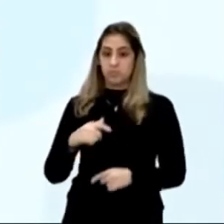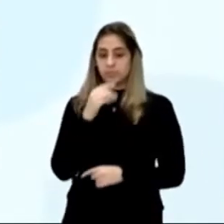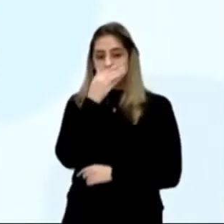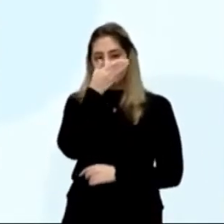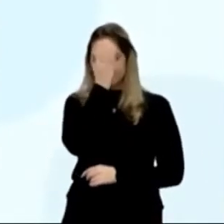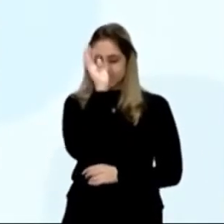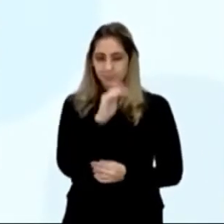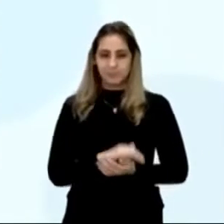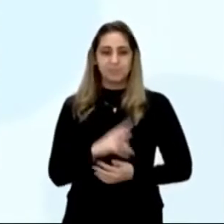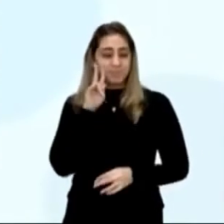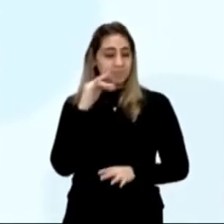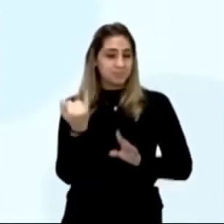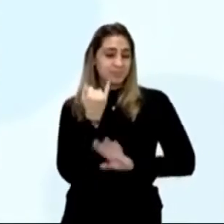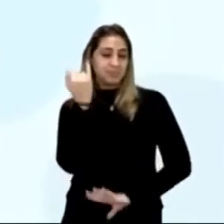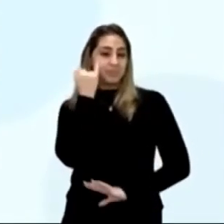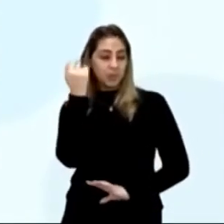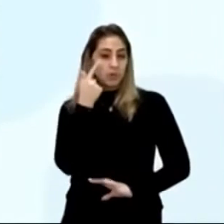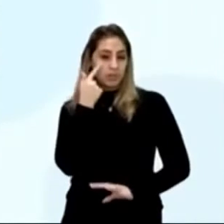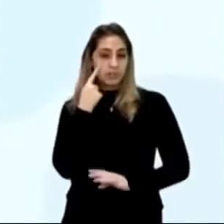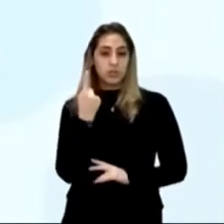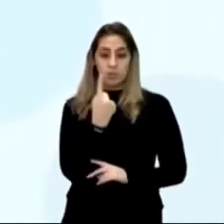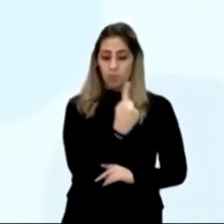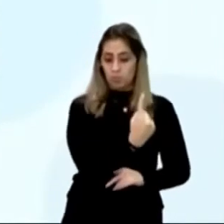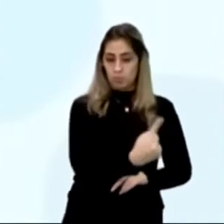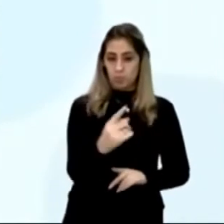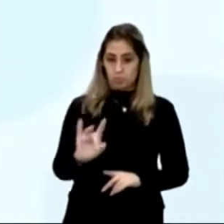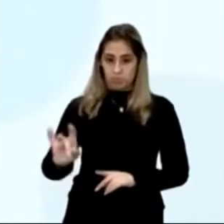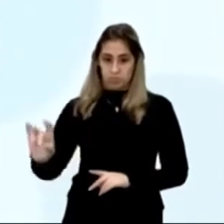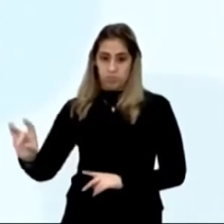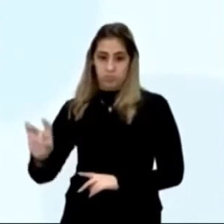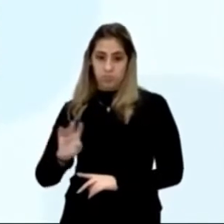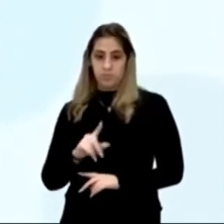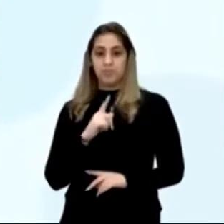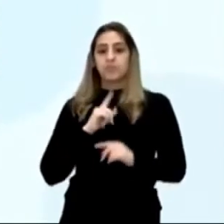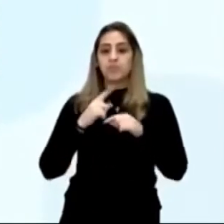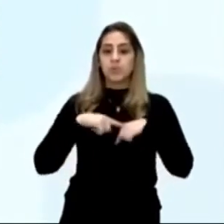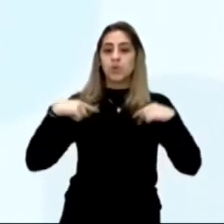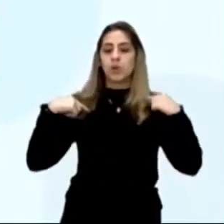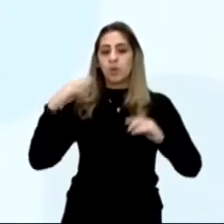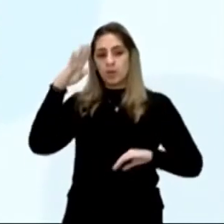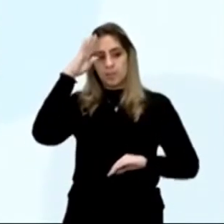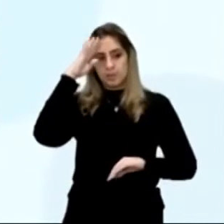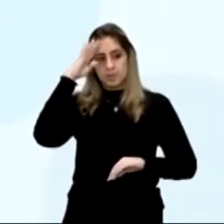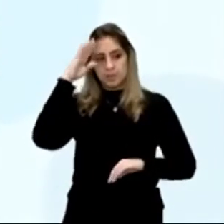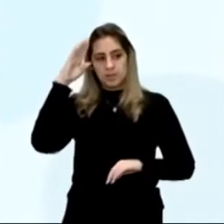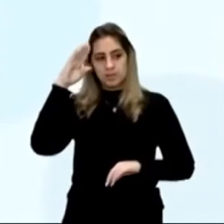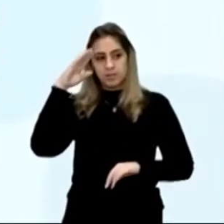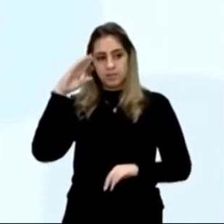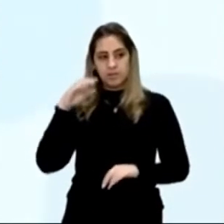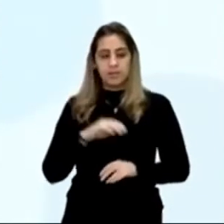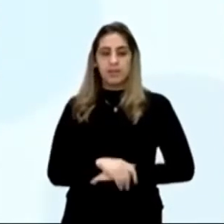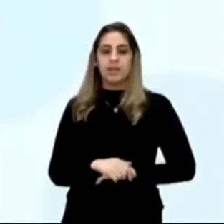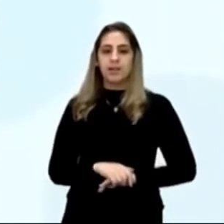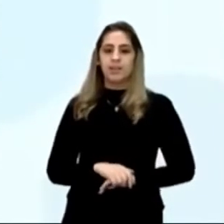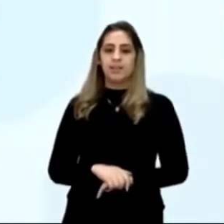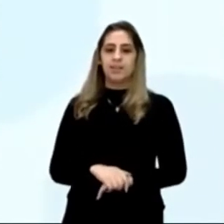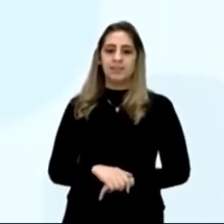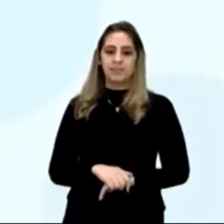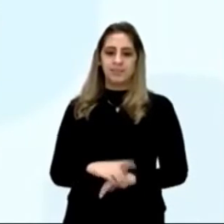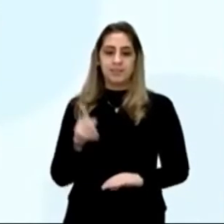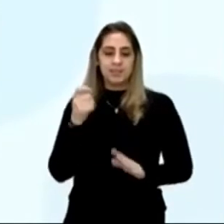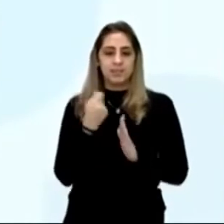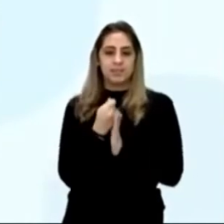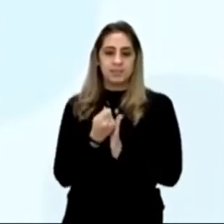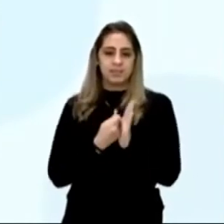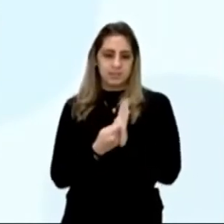olha que importante isso, um deles, pôs o olho no colar do capitão, é de ouro, e começou de acenar com